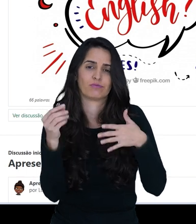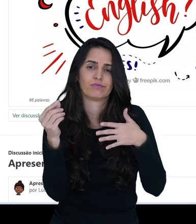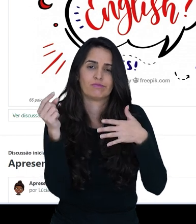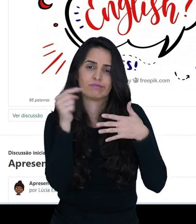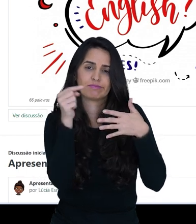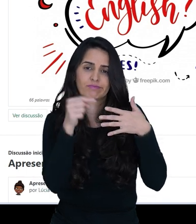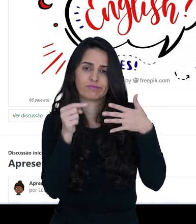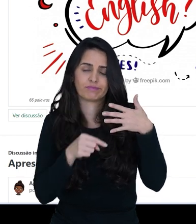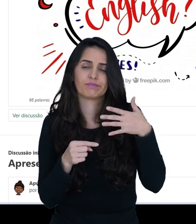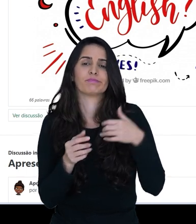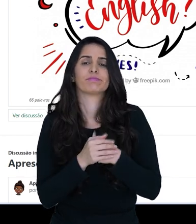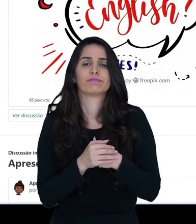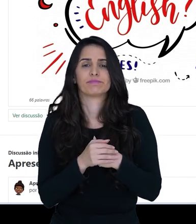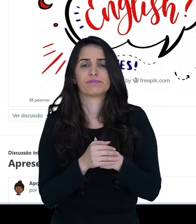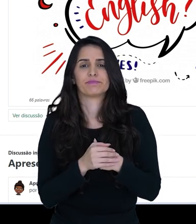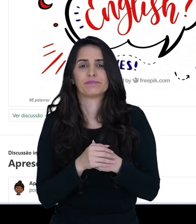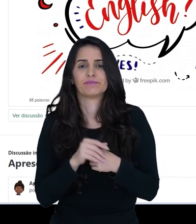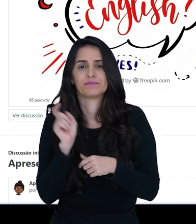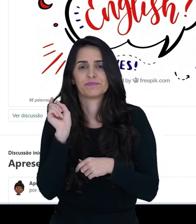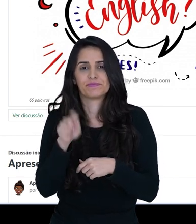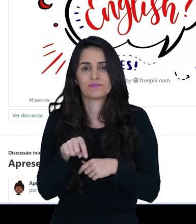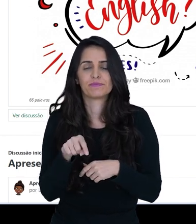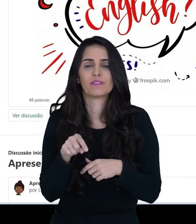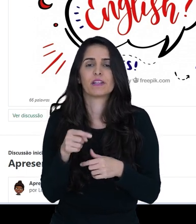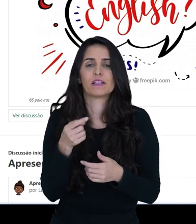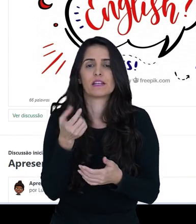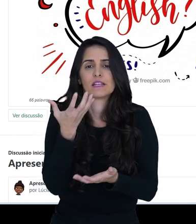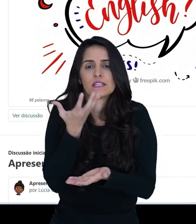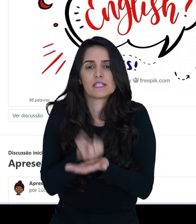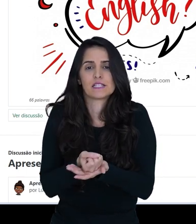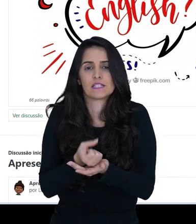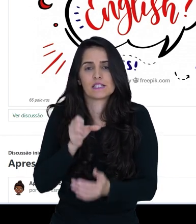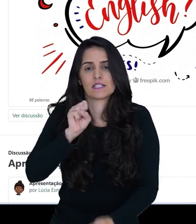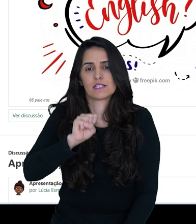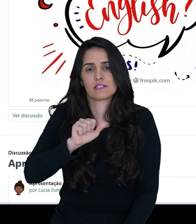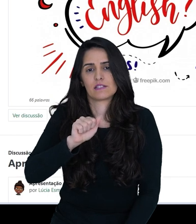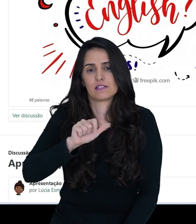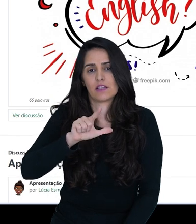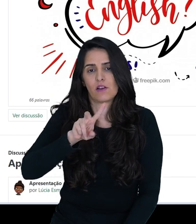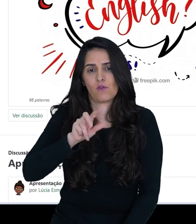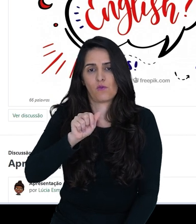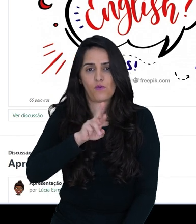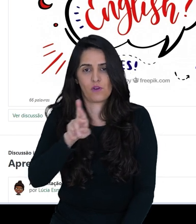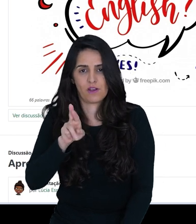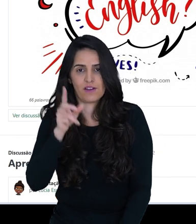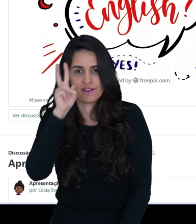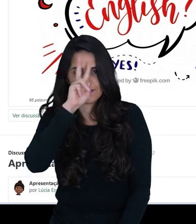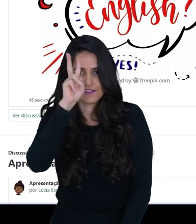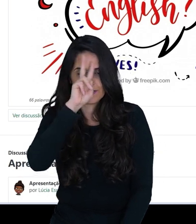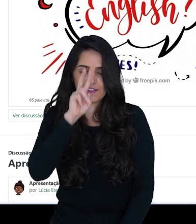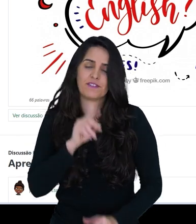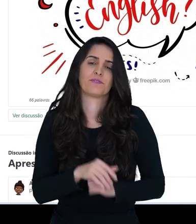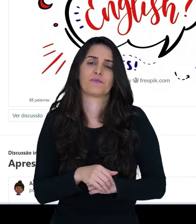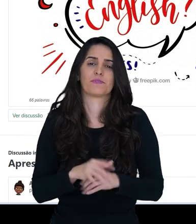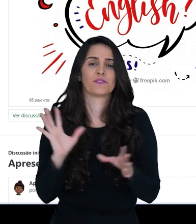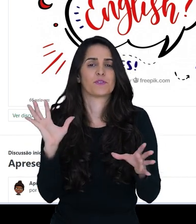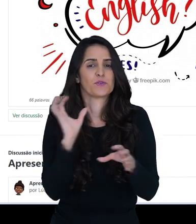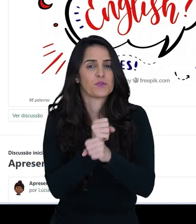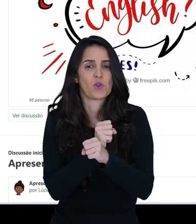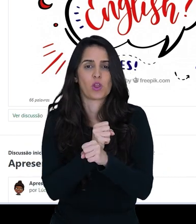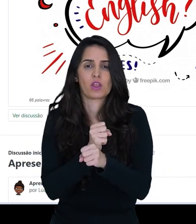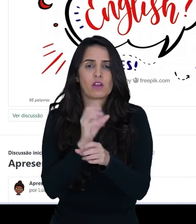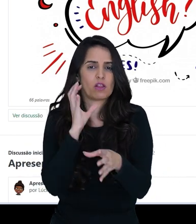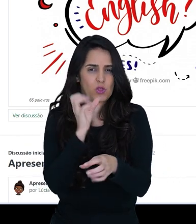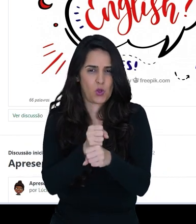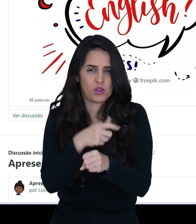guia tiver sido configurada e por fim eu vou clicar aqui em salvar aqui em cima e aí já salvou